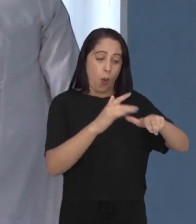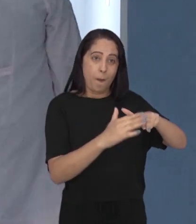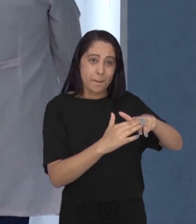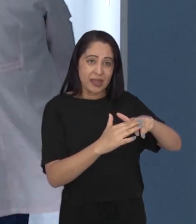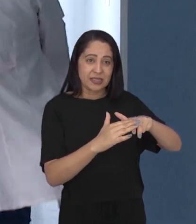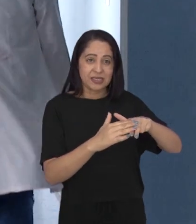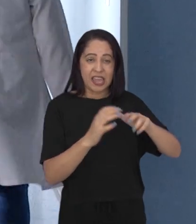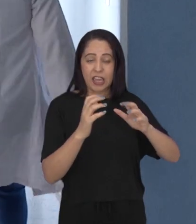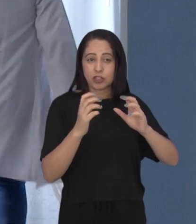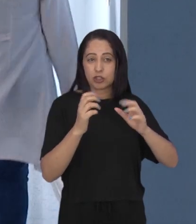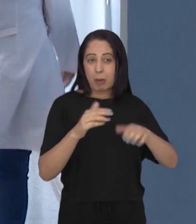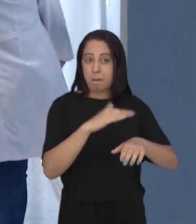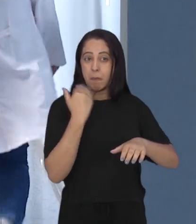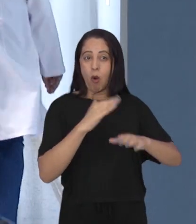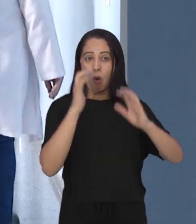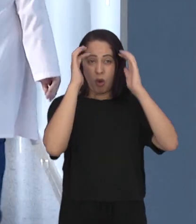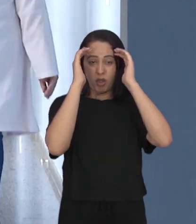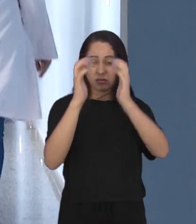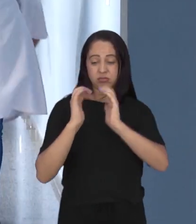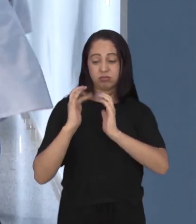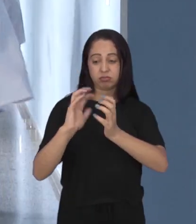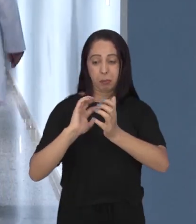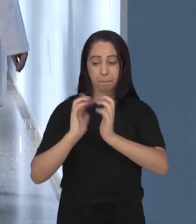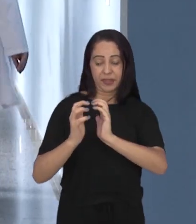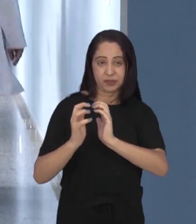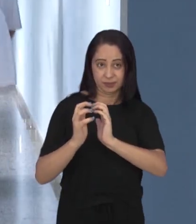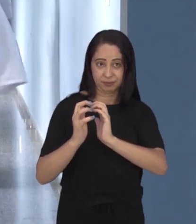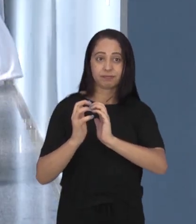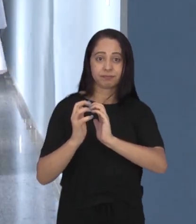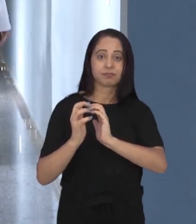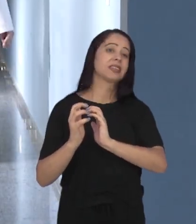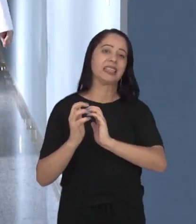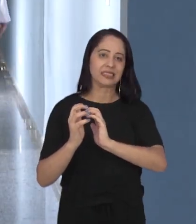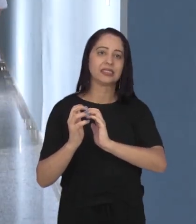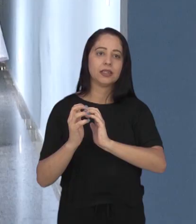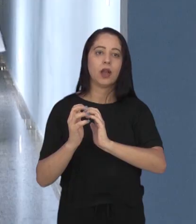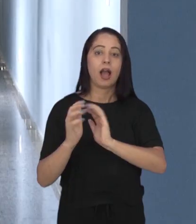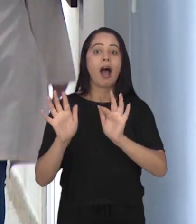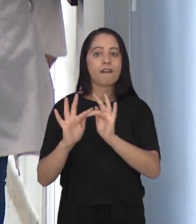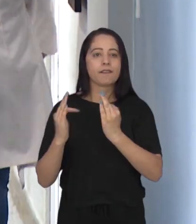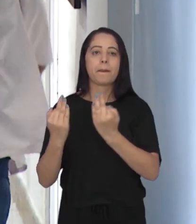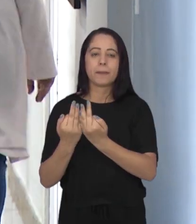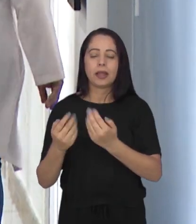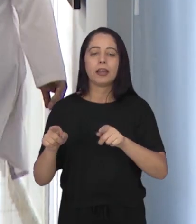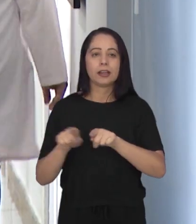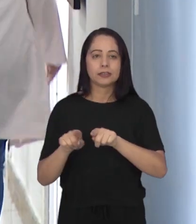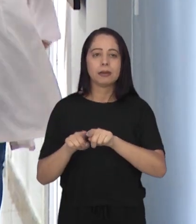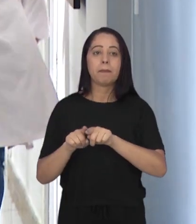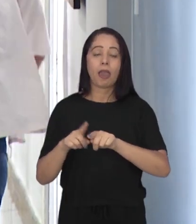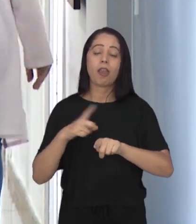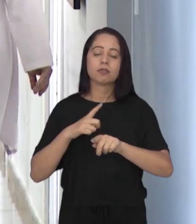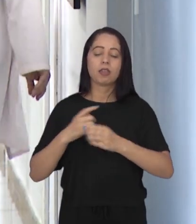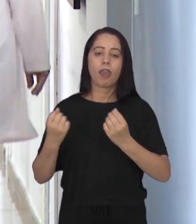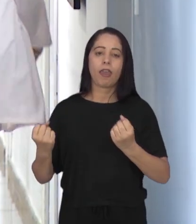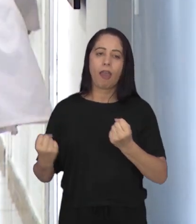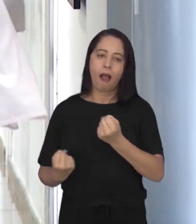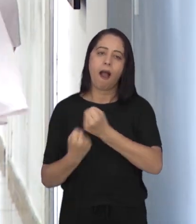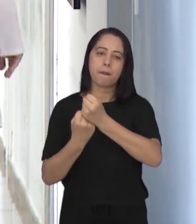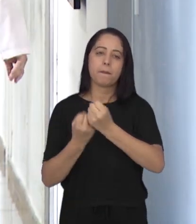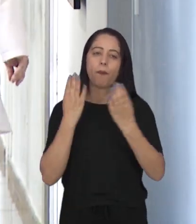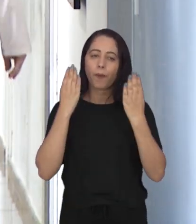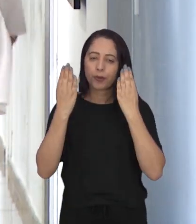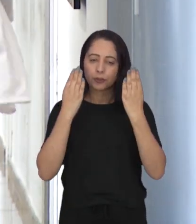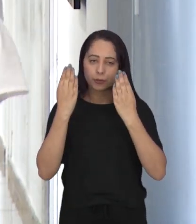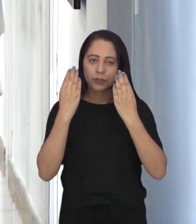encefálica, a equipe, composta por seis psicólogos, também acompanha o momento em que a família recebe a notícia e